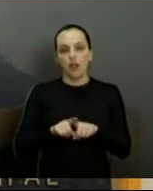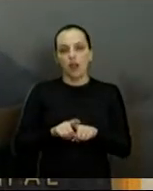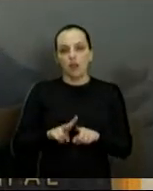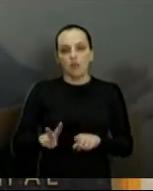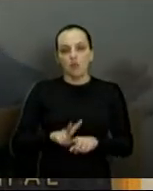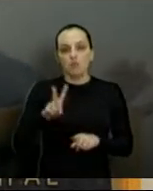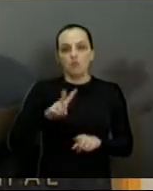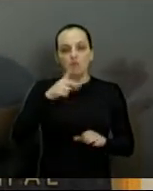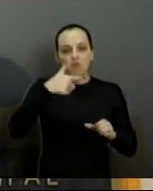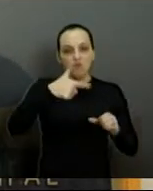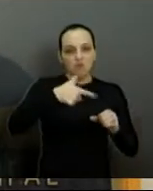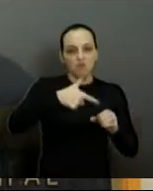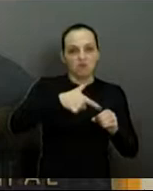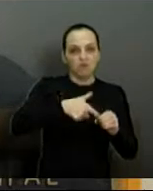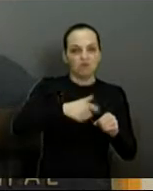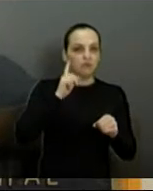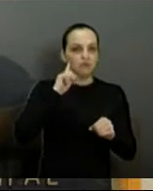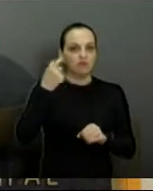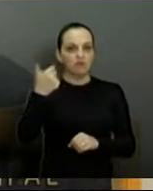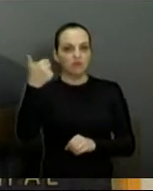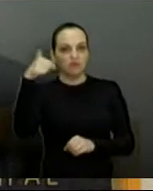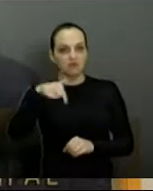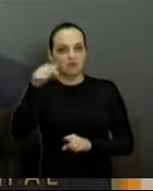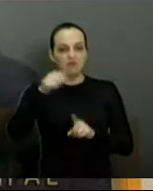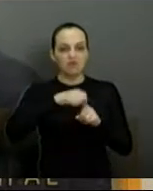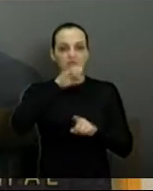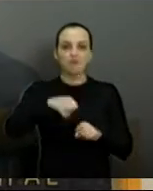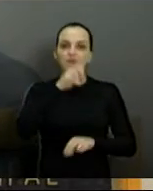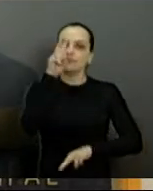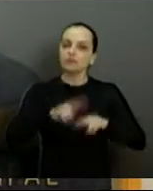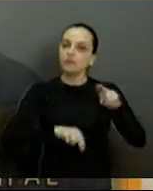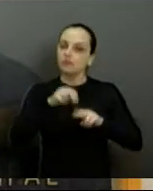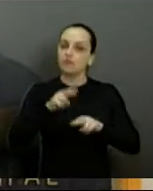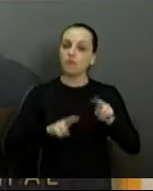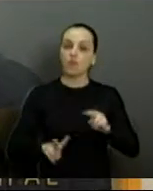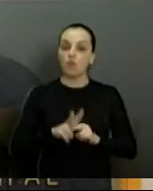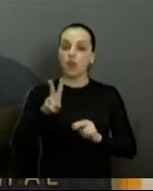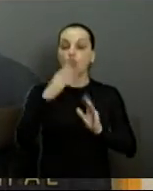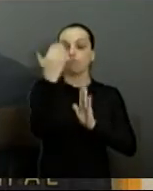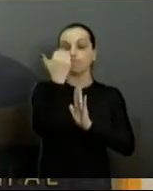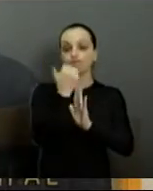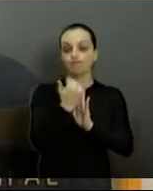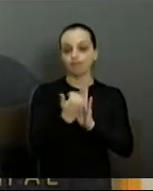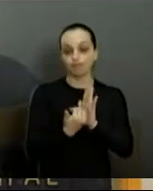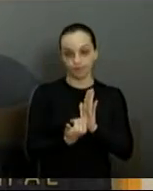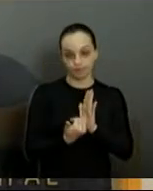parece que deu, resolveu. Vários postos aí também estão